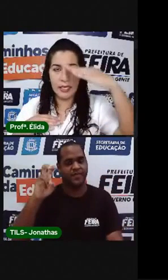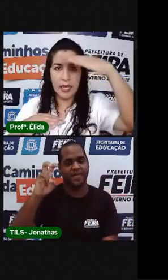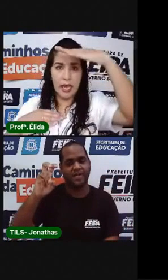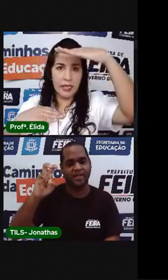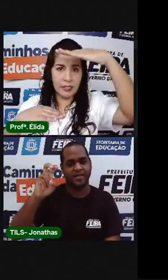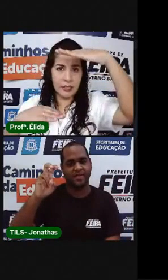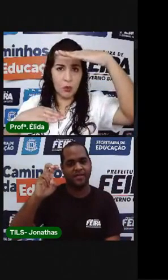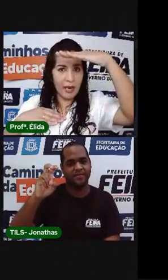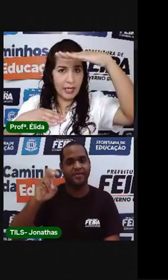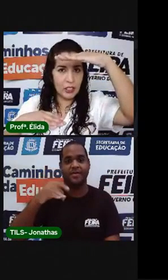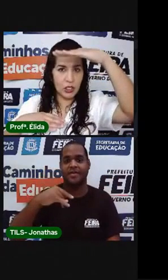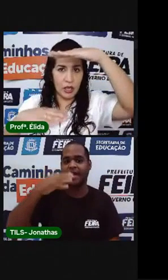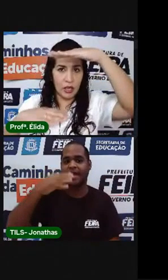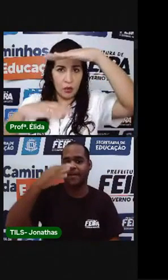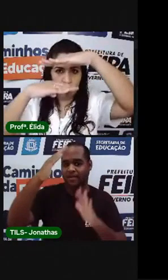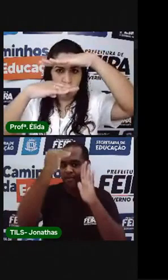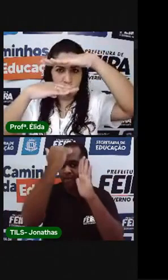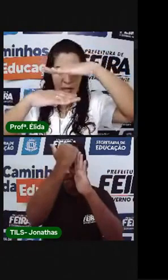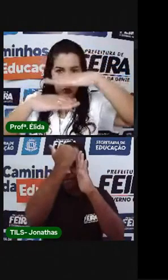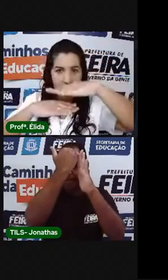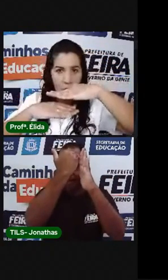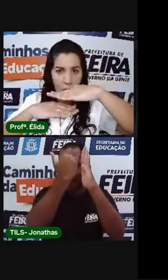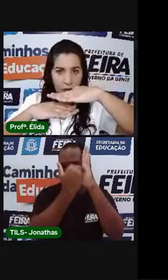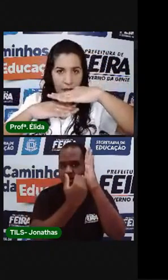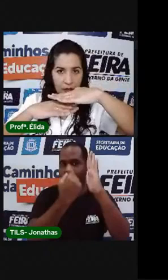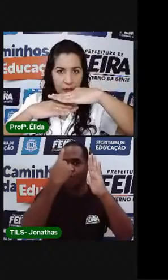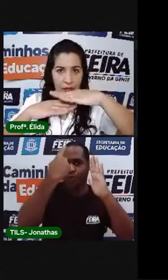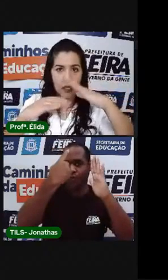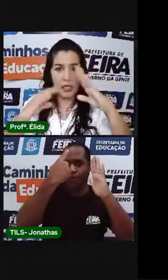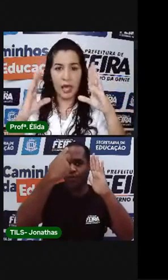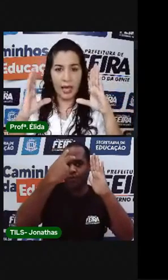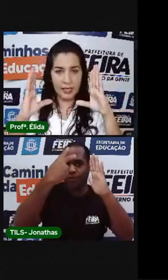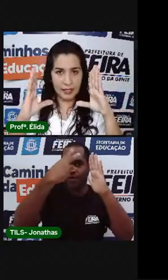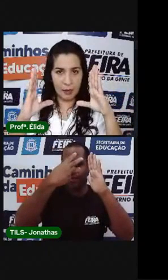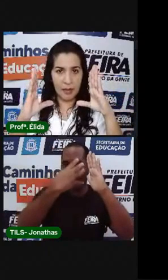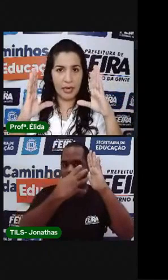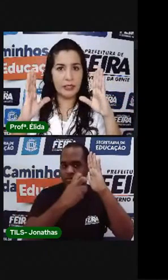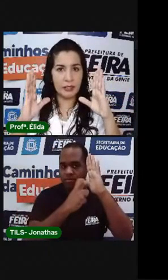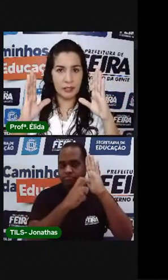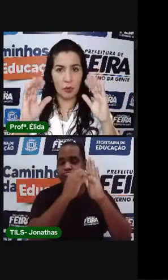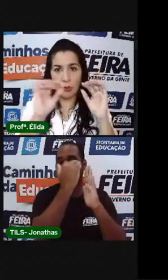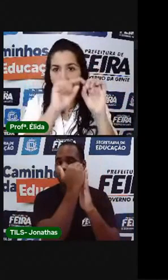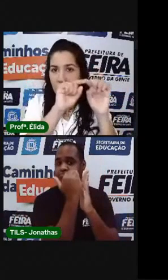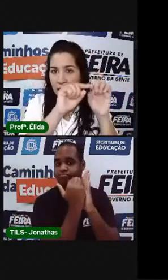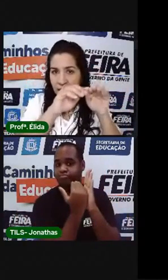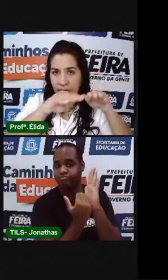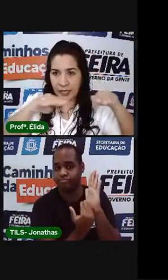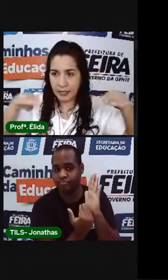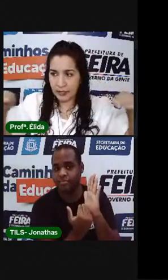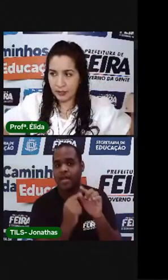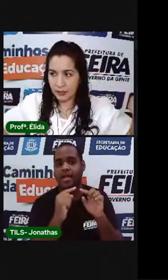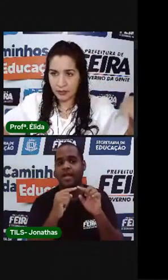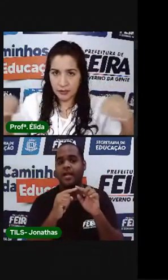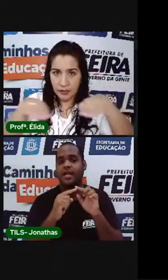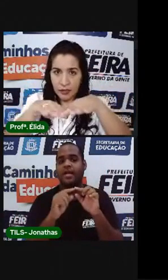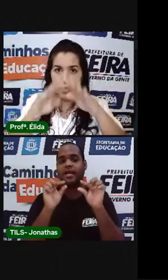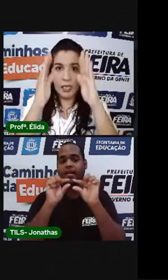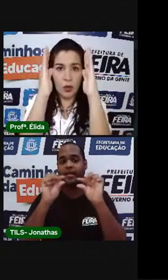linhas, elas são palistas. Uma embaixo da outra. Essas cabelas são linhas